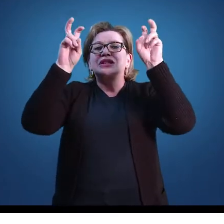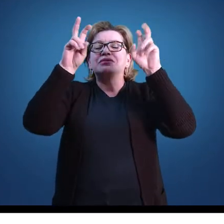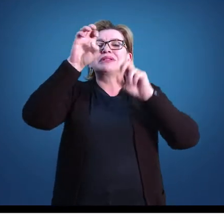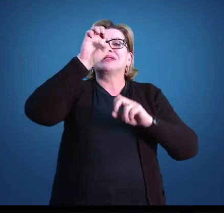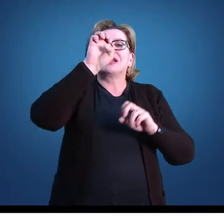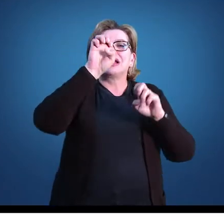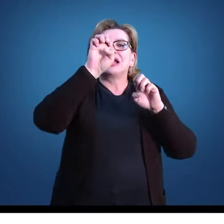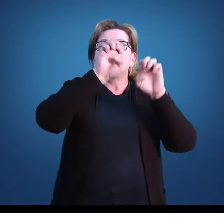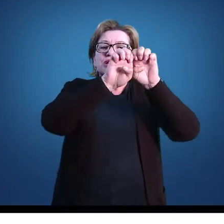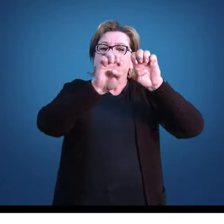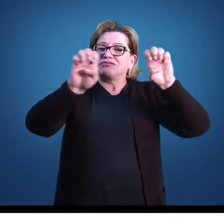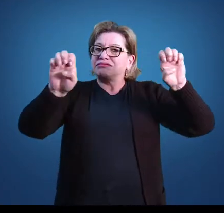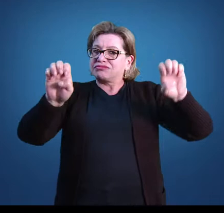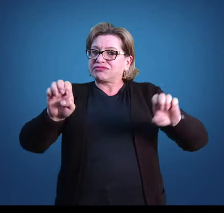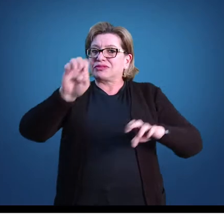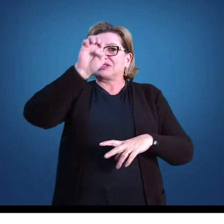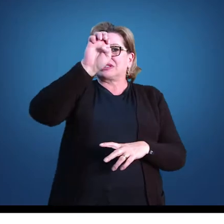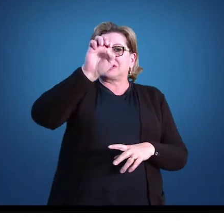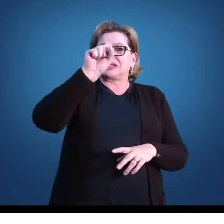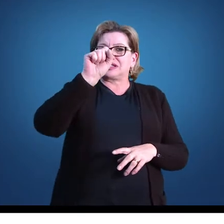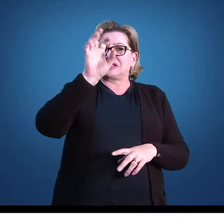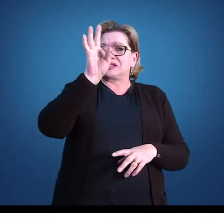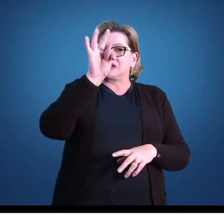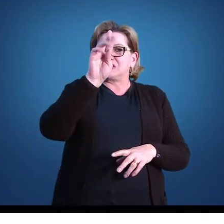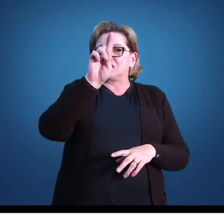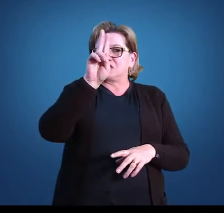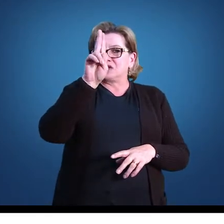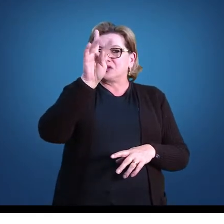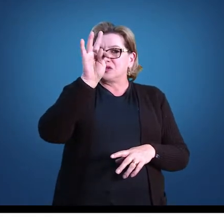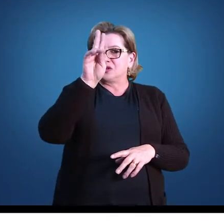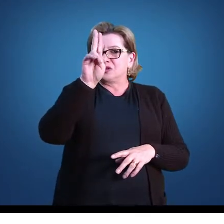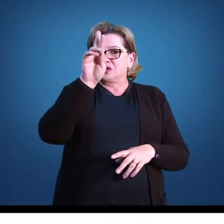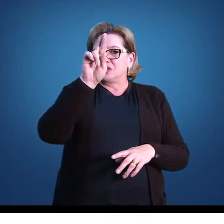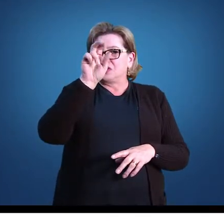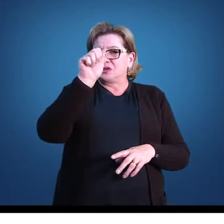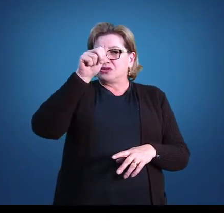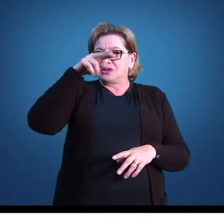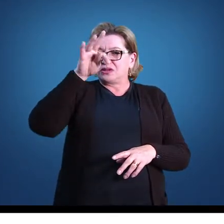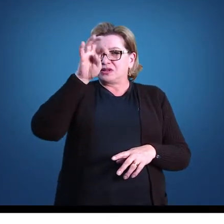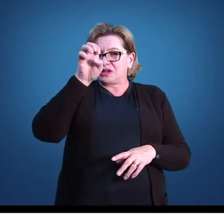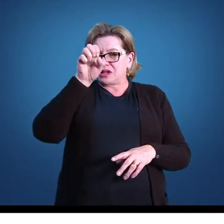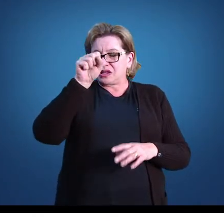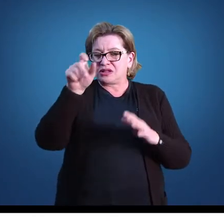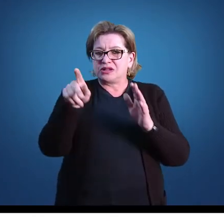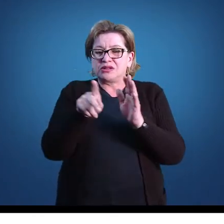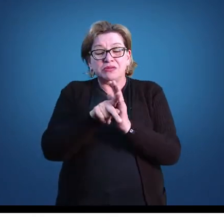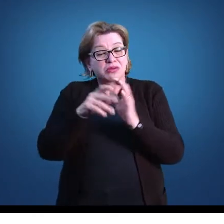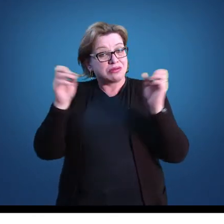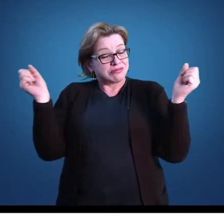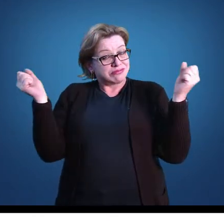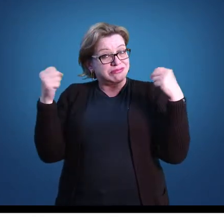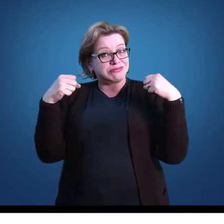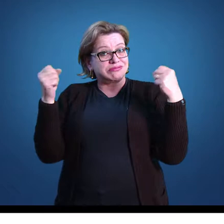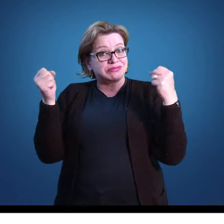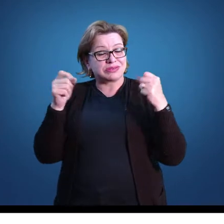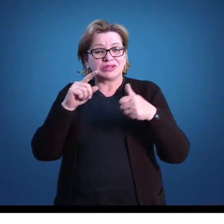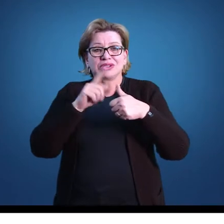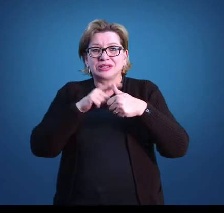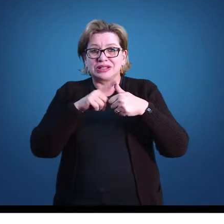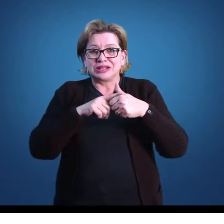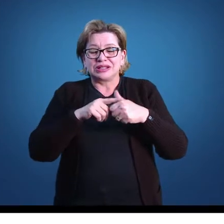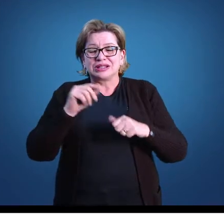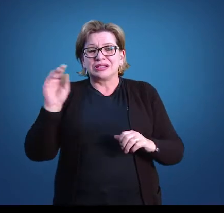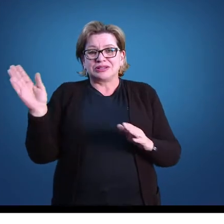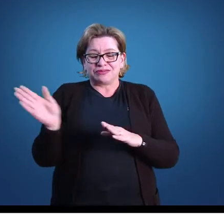obrigatoriamente contemplados no plano de trabalho docente. Esses conteúdos estruturantes da educação física é o esporte,